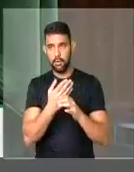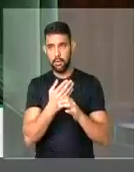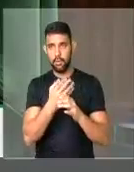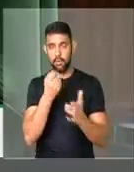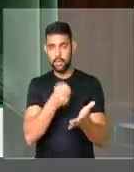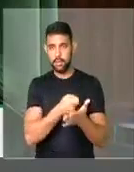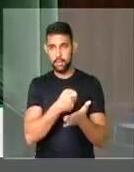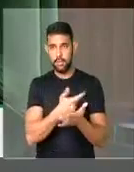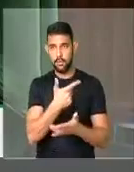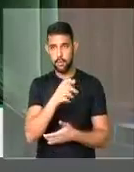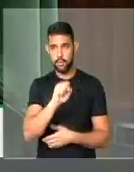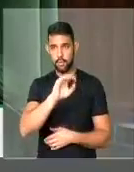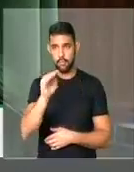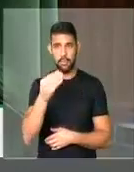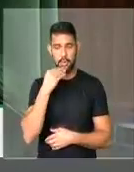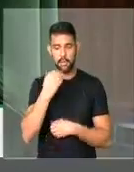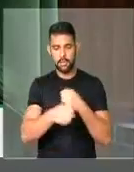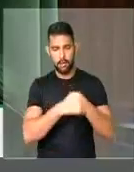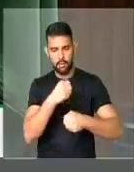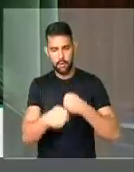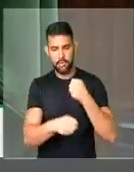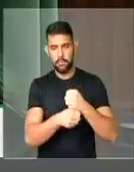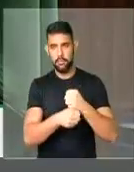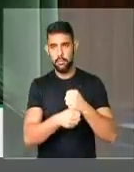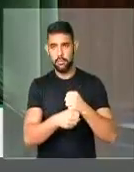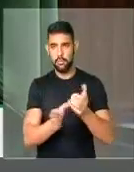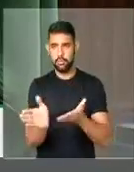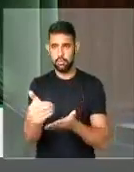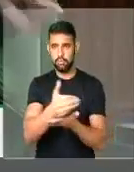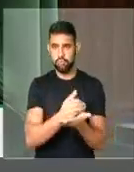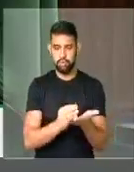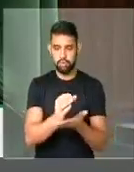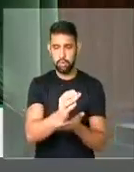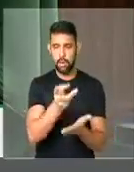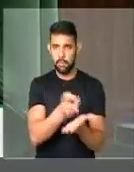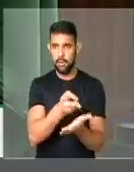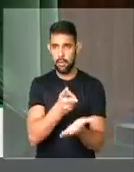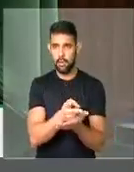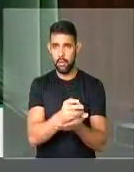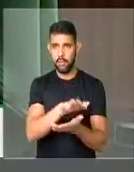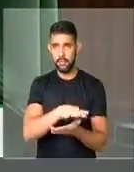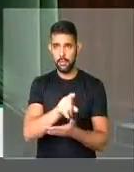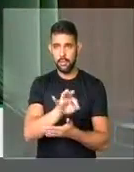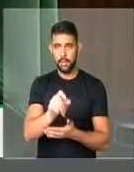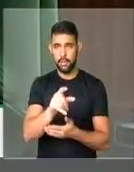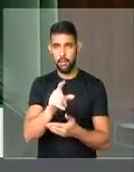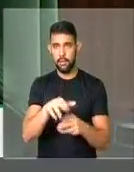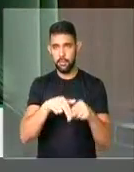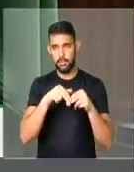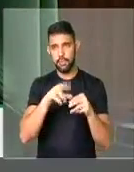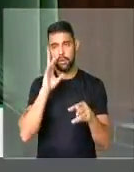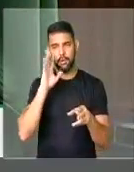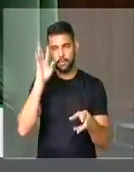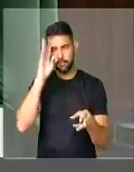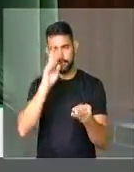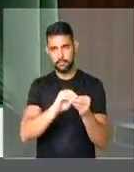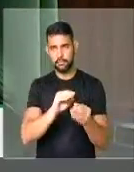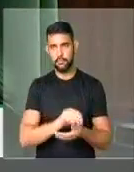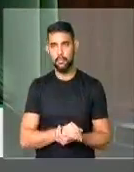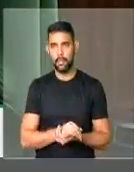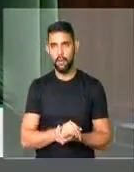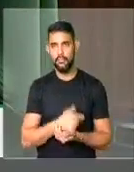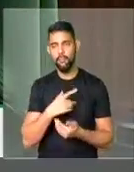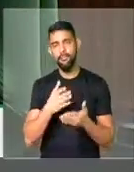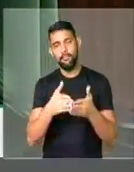exige, R$ 28 bilhões ao ano dos recursos públicos para manter a Zona Franca de Manaus. Permite só concluir o raciocínio? conclui,